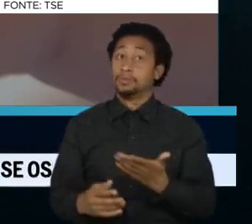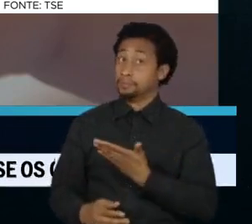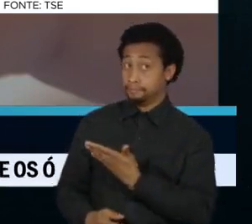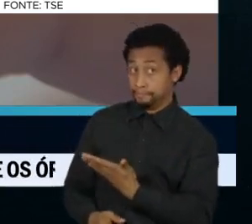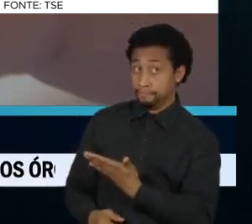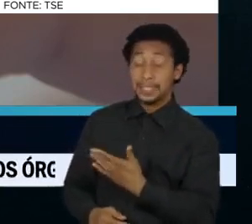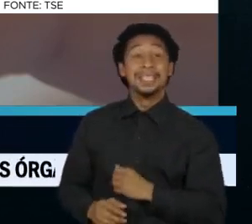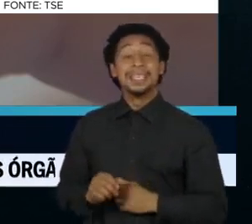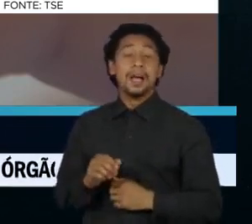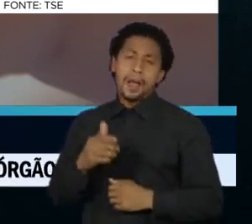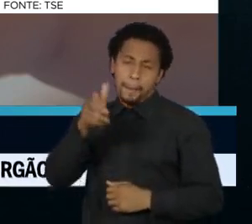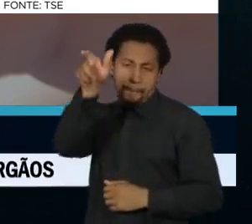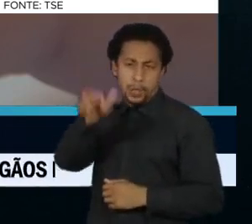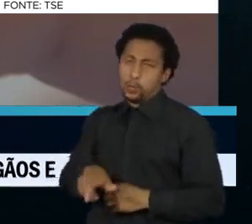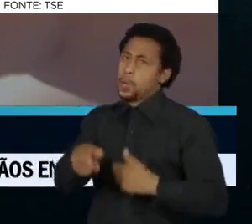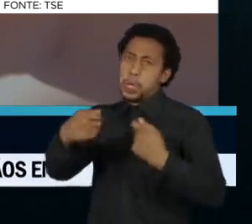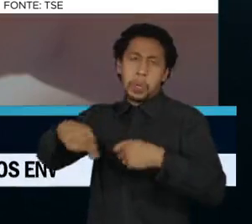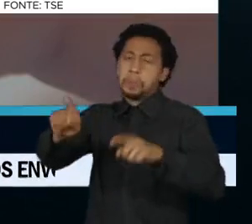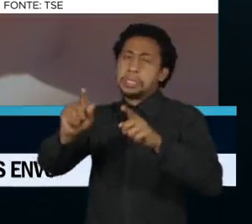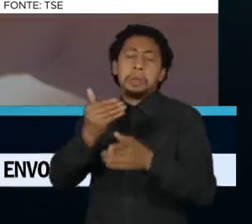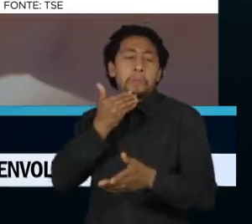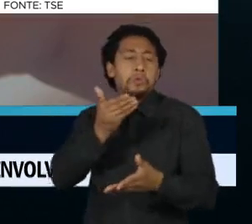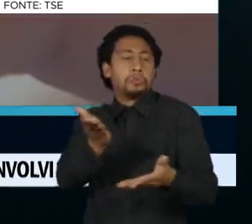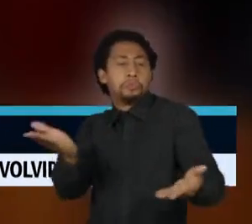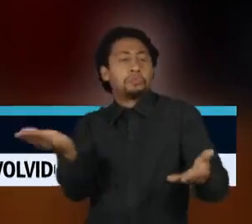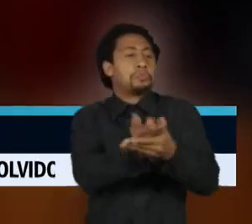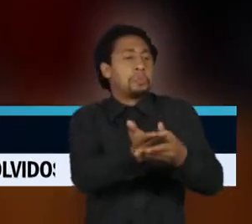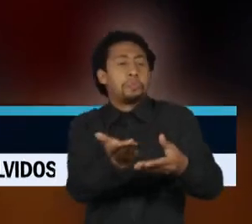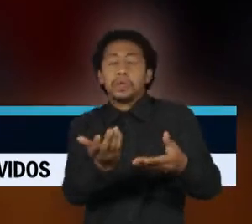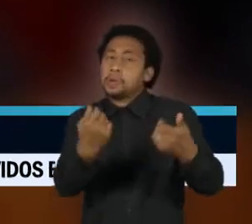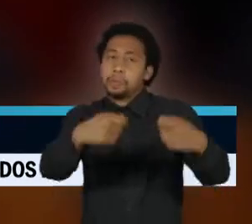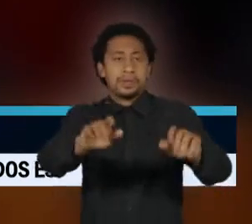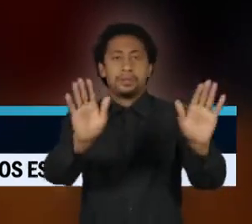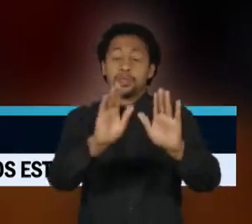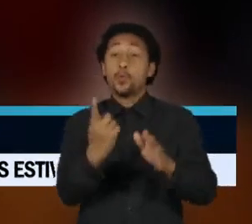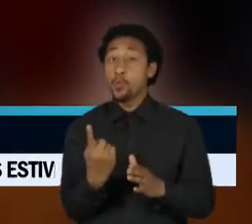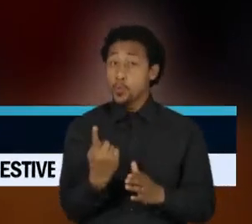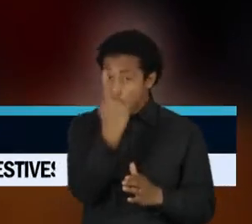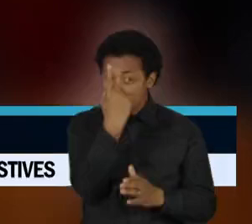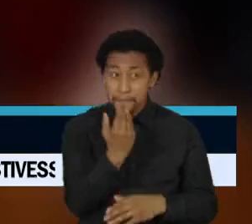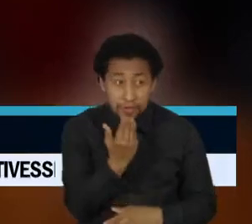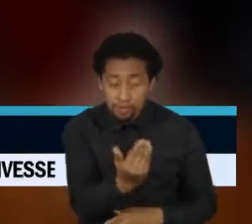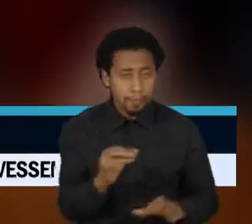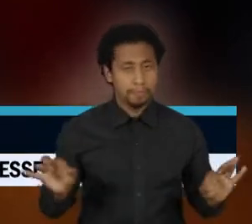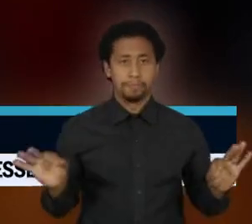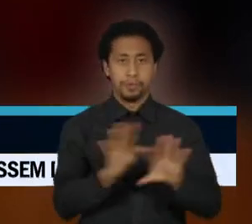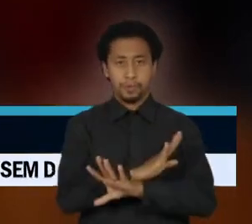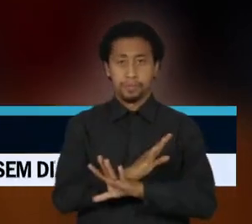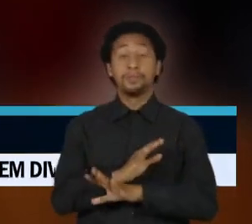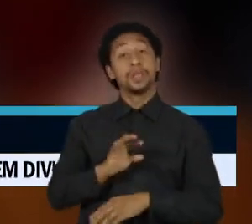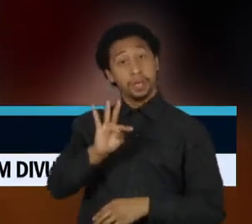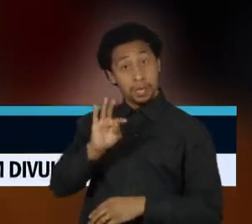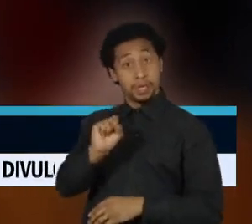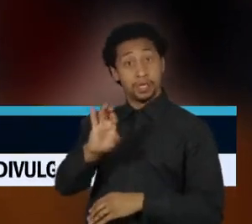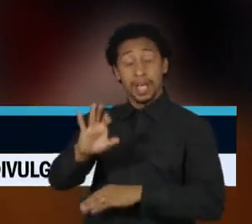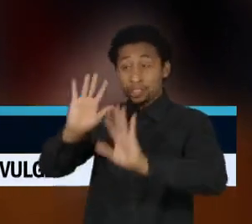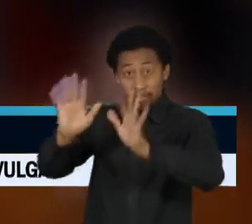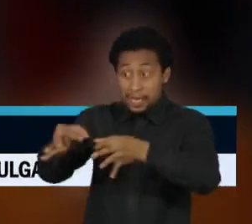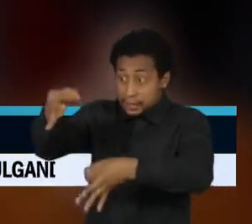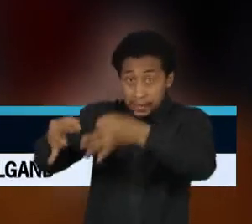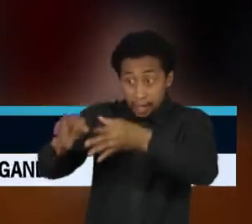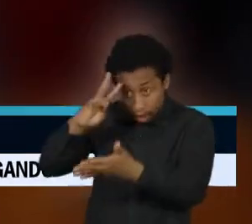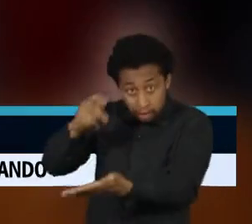atingido ter que entrar com um novo pedido no TSE. Uma vez julgado pelo Tribunal Superior Eleitoral que aquele